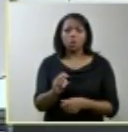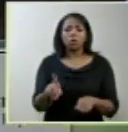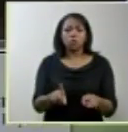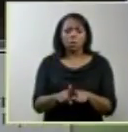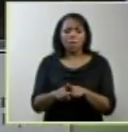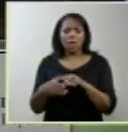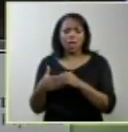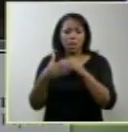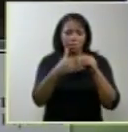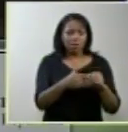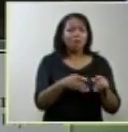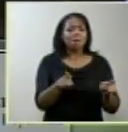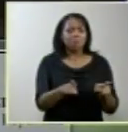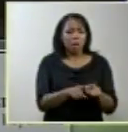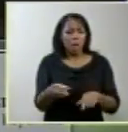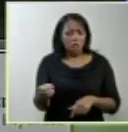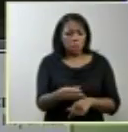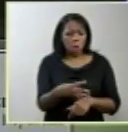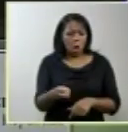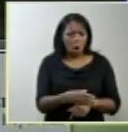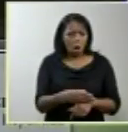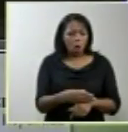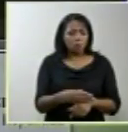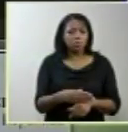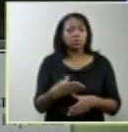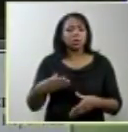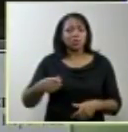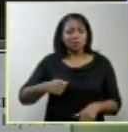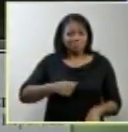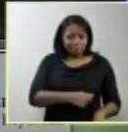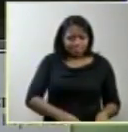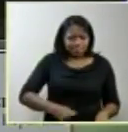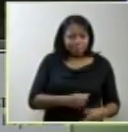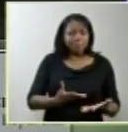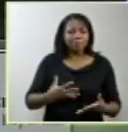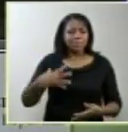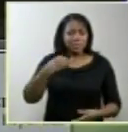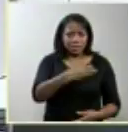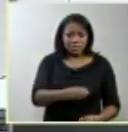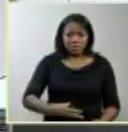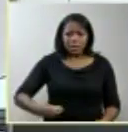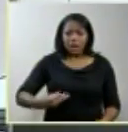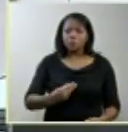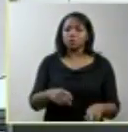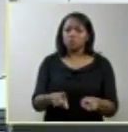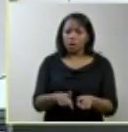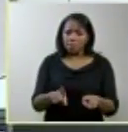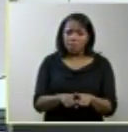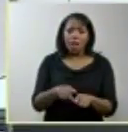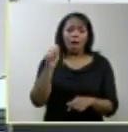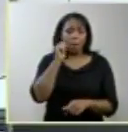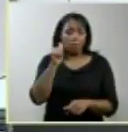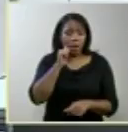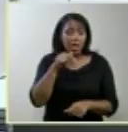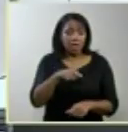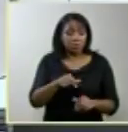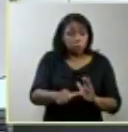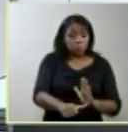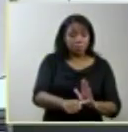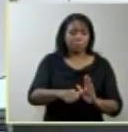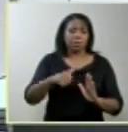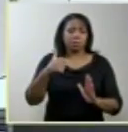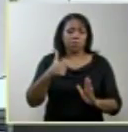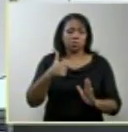onde novos exames são realizados para as mulheres com experiência anterior de gestação esses são os primeiros